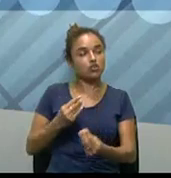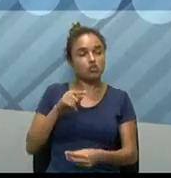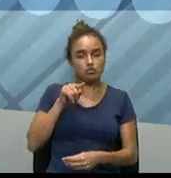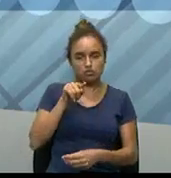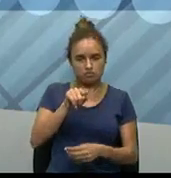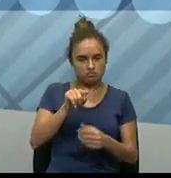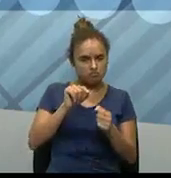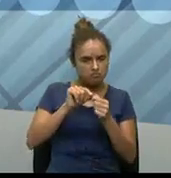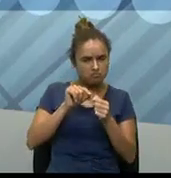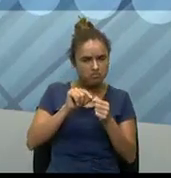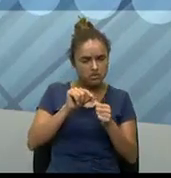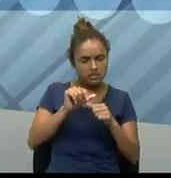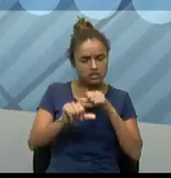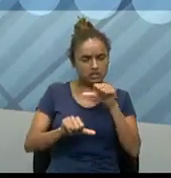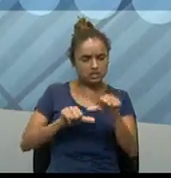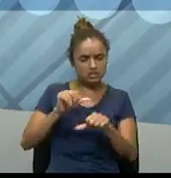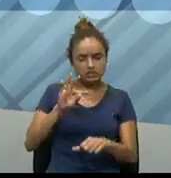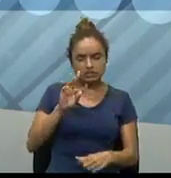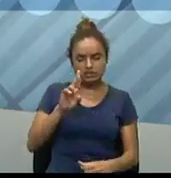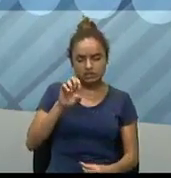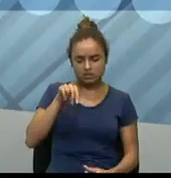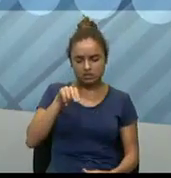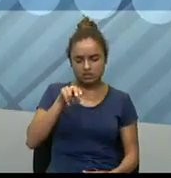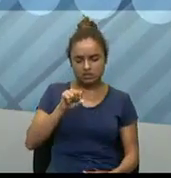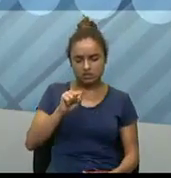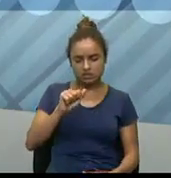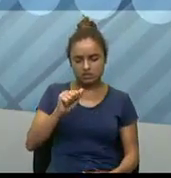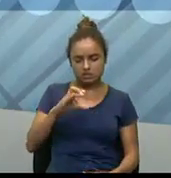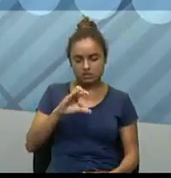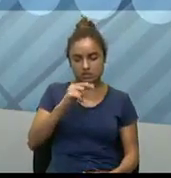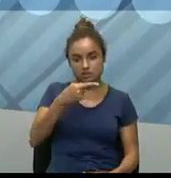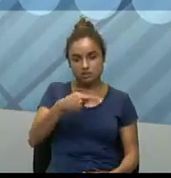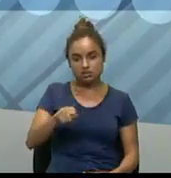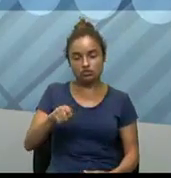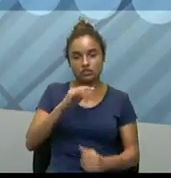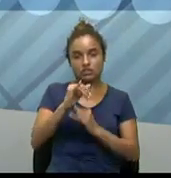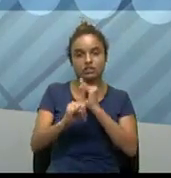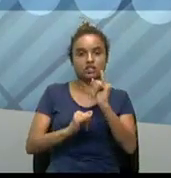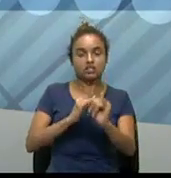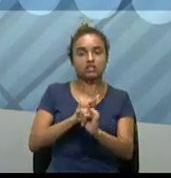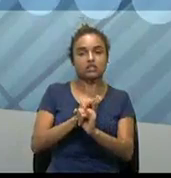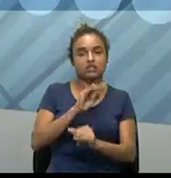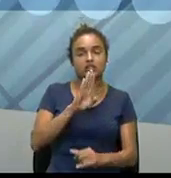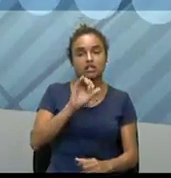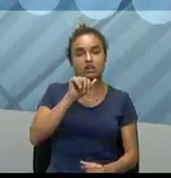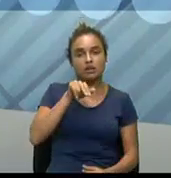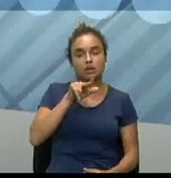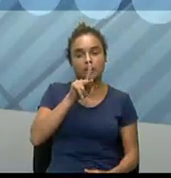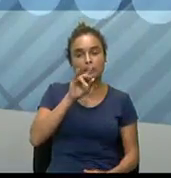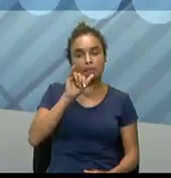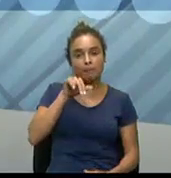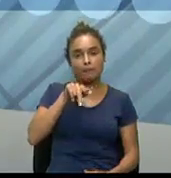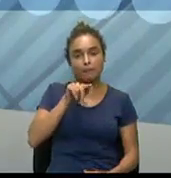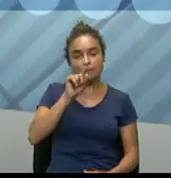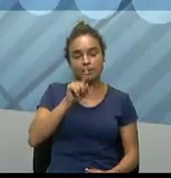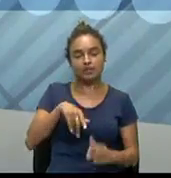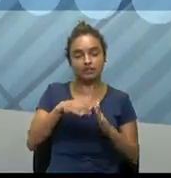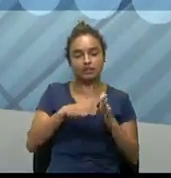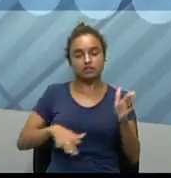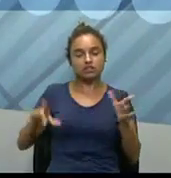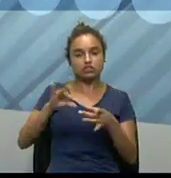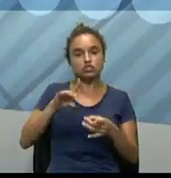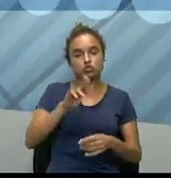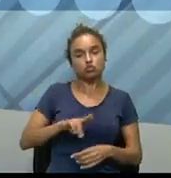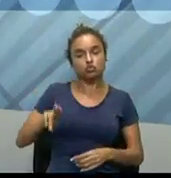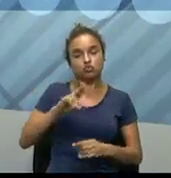faz alguma transação através do internet banking, né? Então, pelo banco tradicional, mas, então, através do